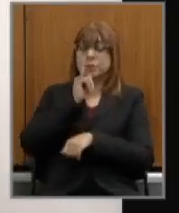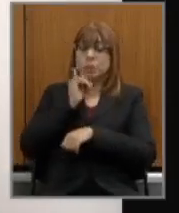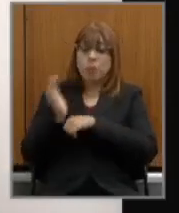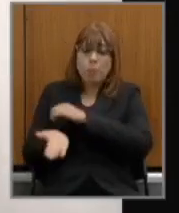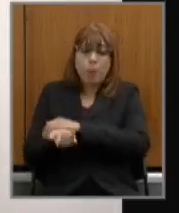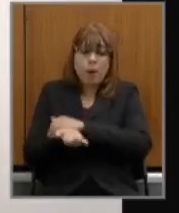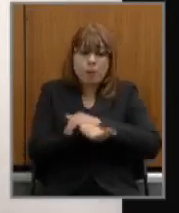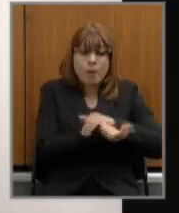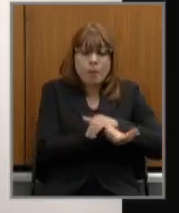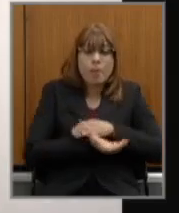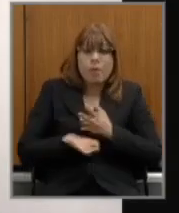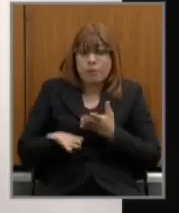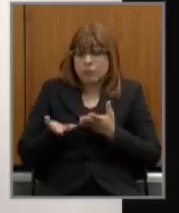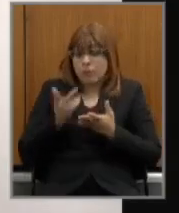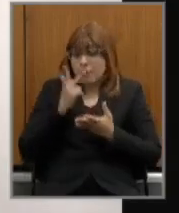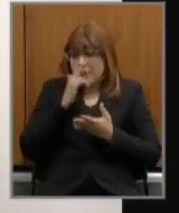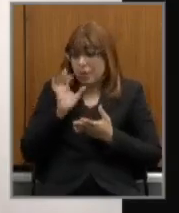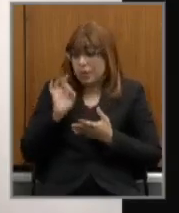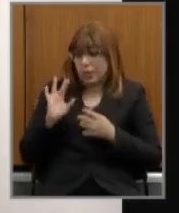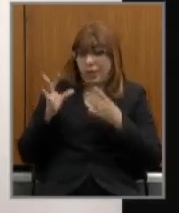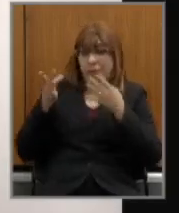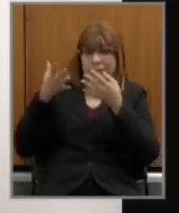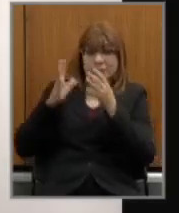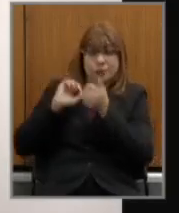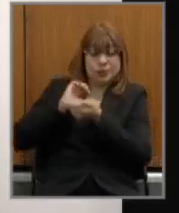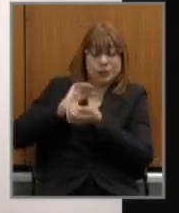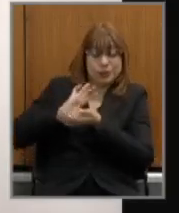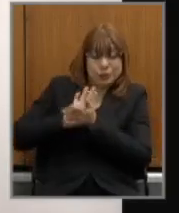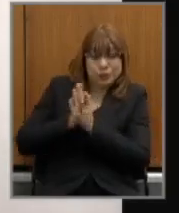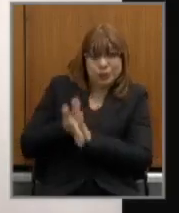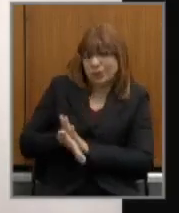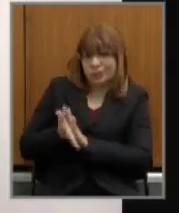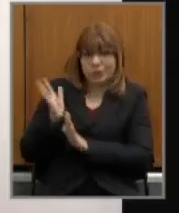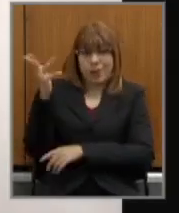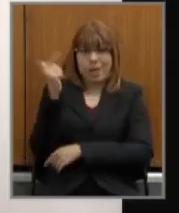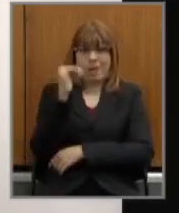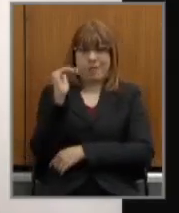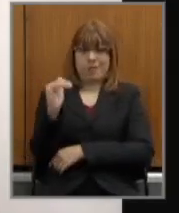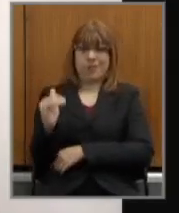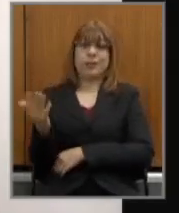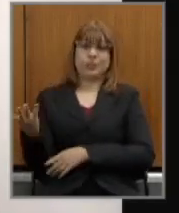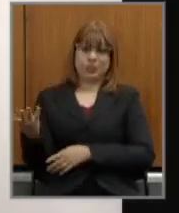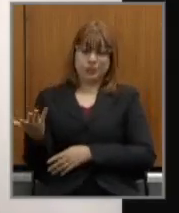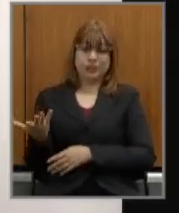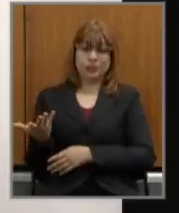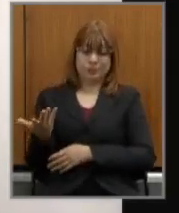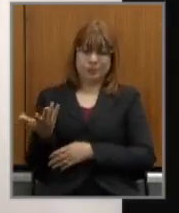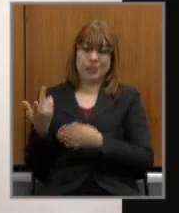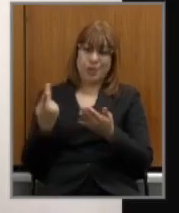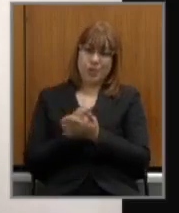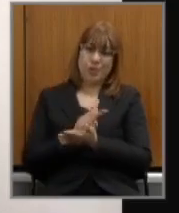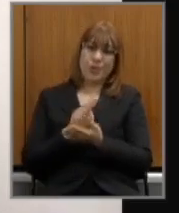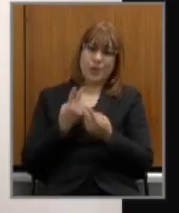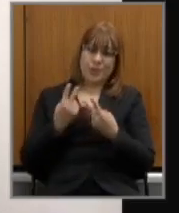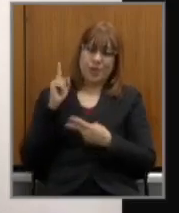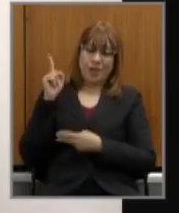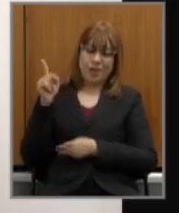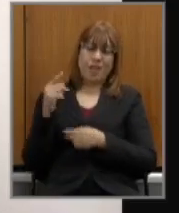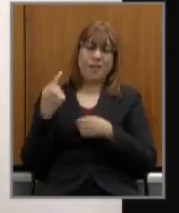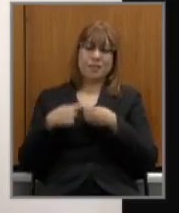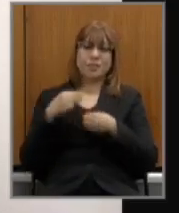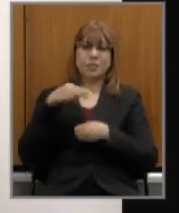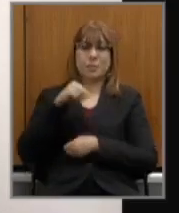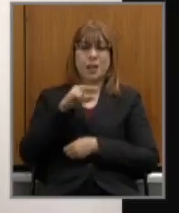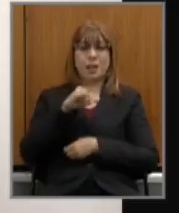deixam o passivo ambiental e agora até humano faz as tragédias criminosas de Mariana e de Brumadinho